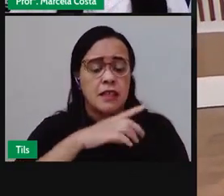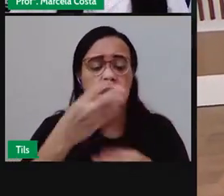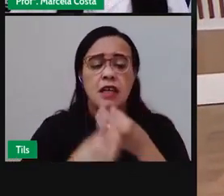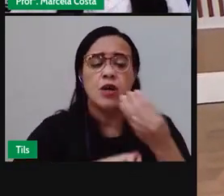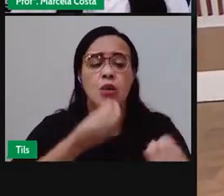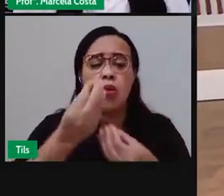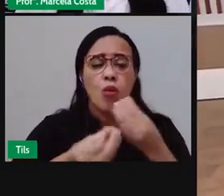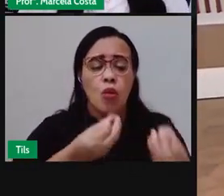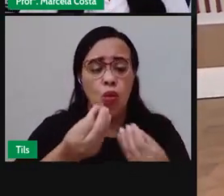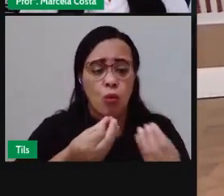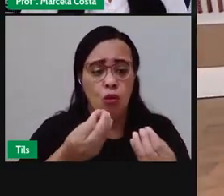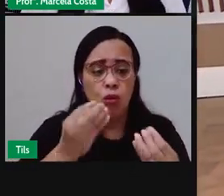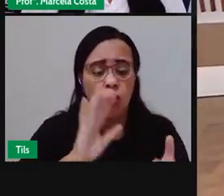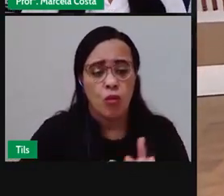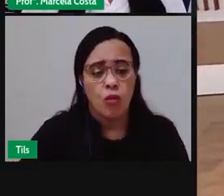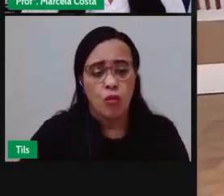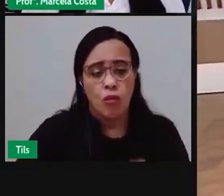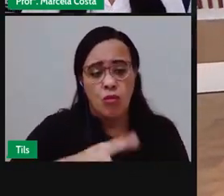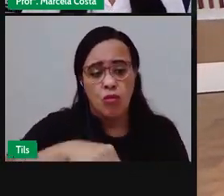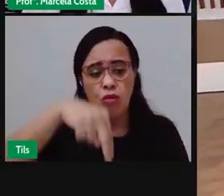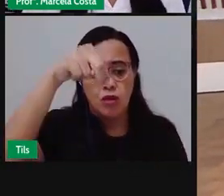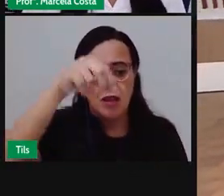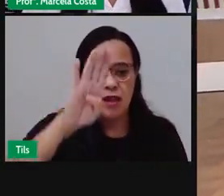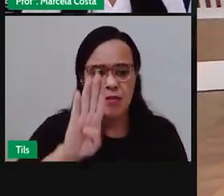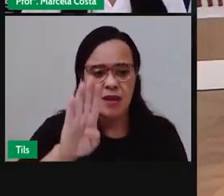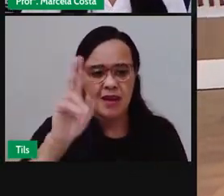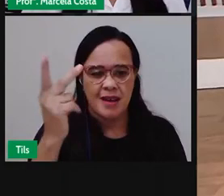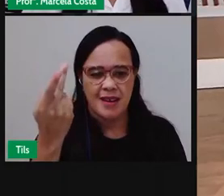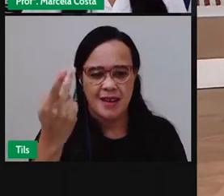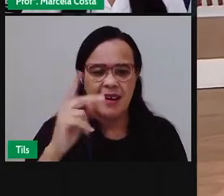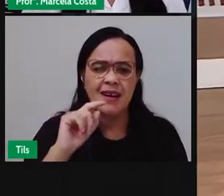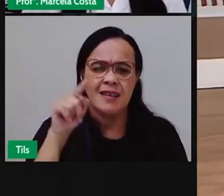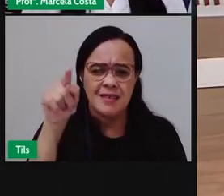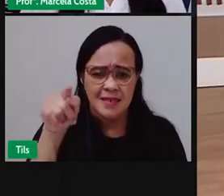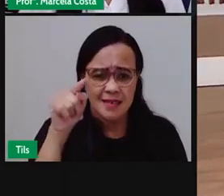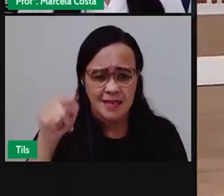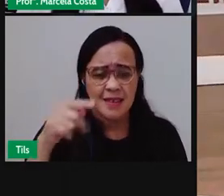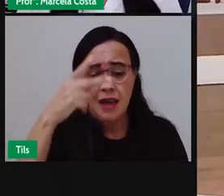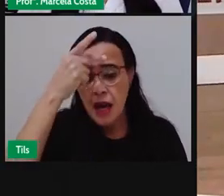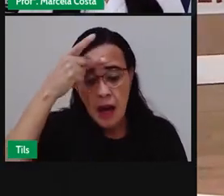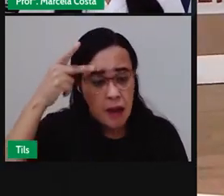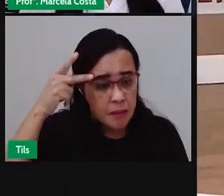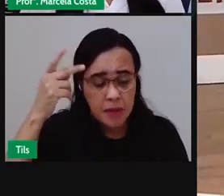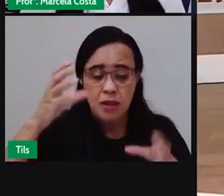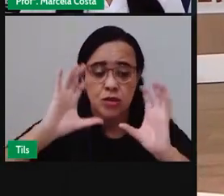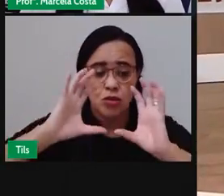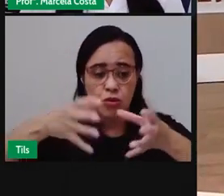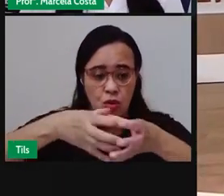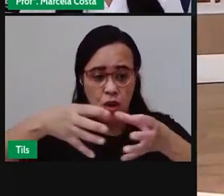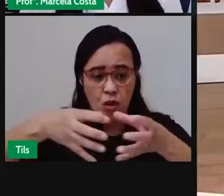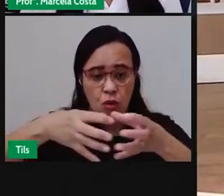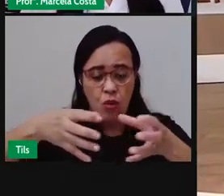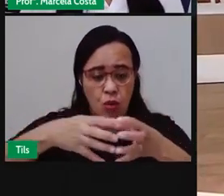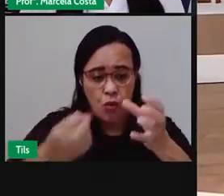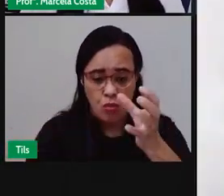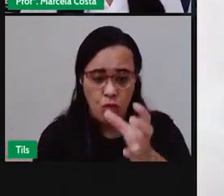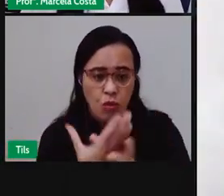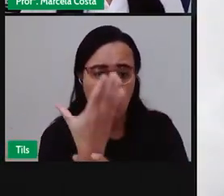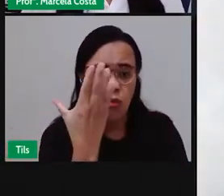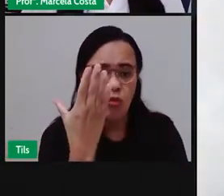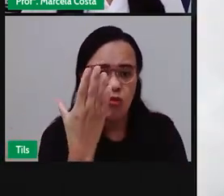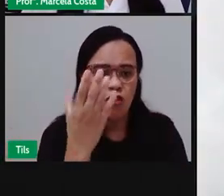na região Nordeste, lá de Belo Horizonte. A comunidade criou um projeto muito interessante como mostra a nossa parceira Rede Minas.